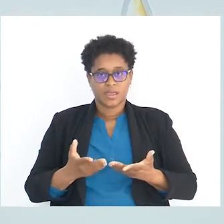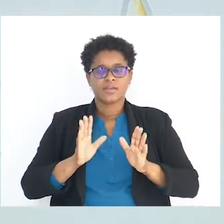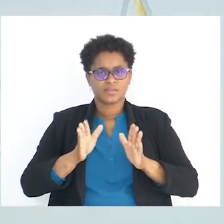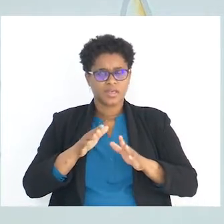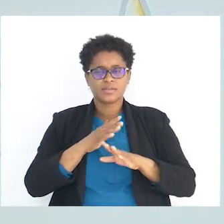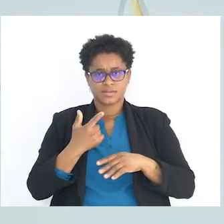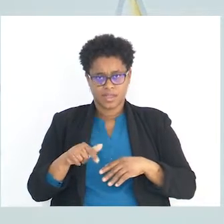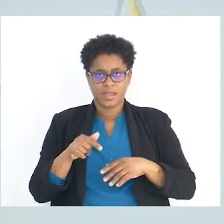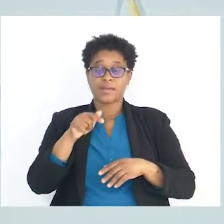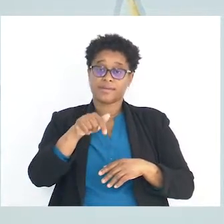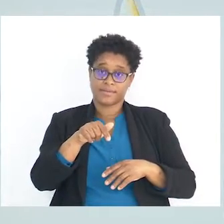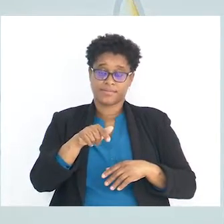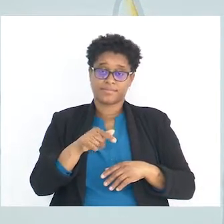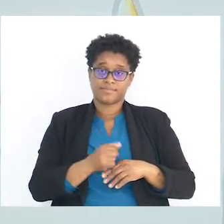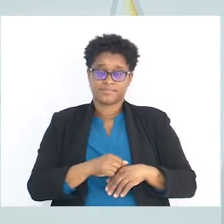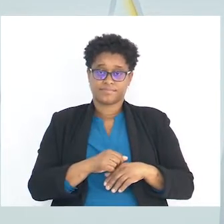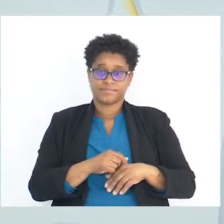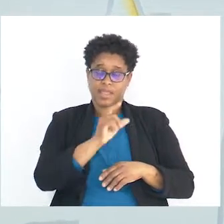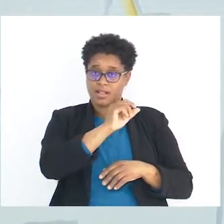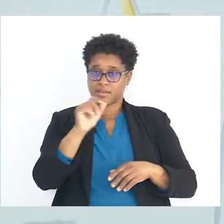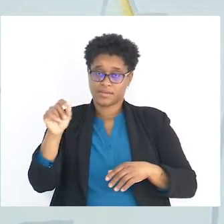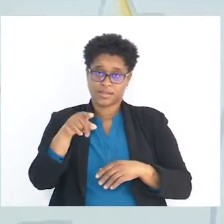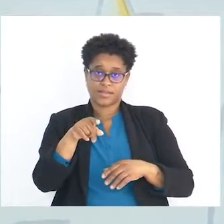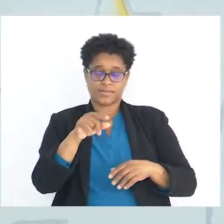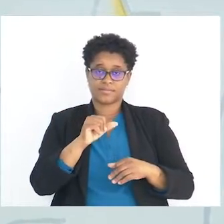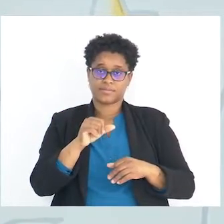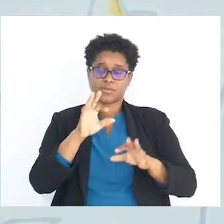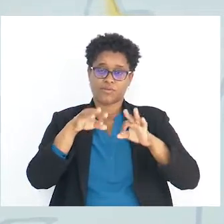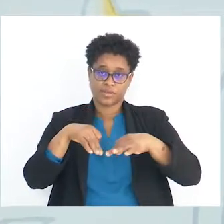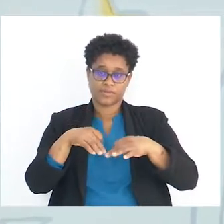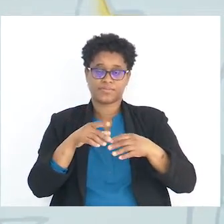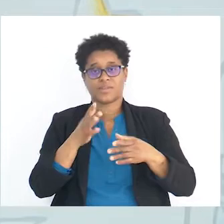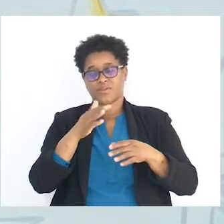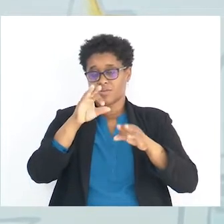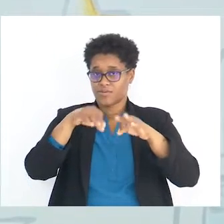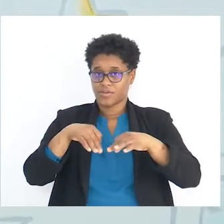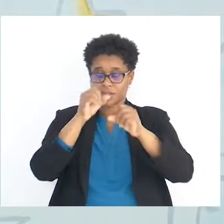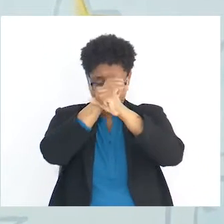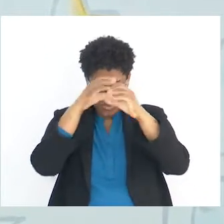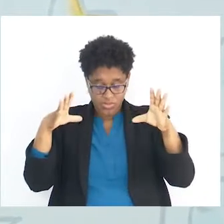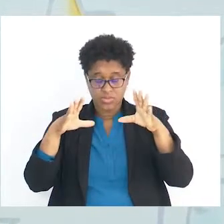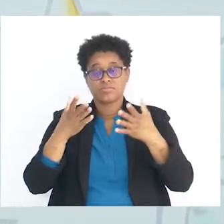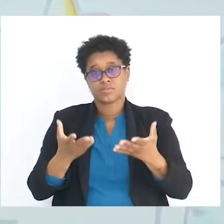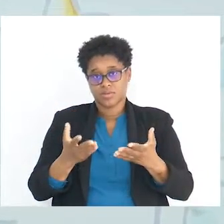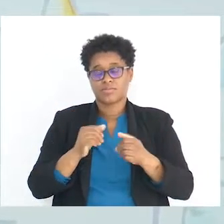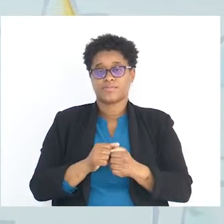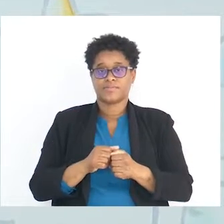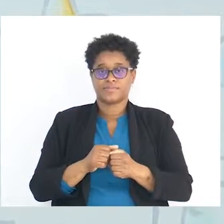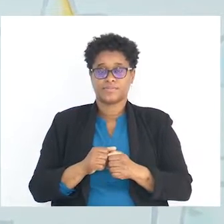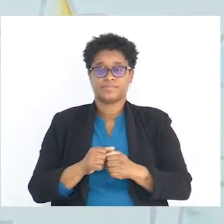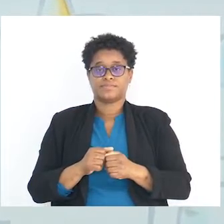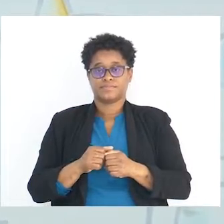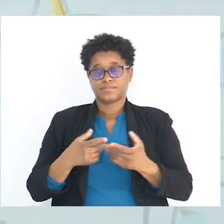Ok? Ele já está aqui na linha do fim, que é da conclusão. Então, significa